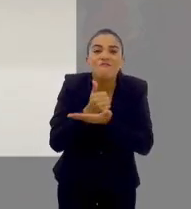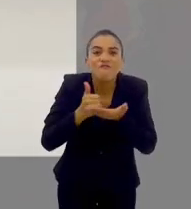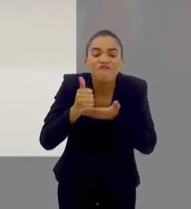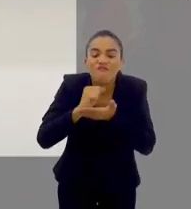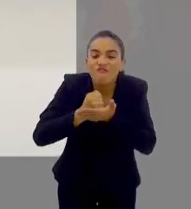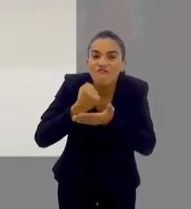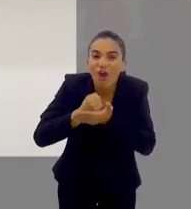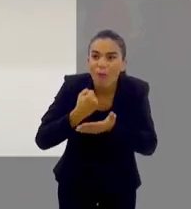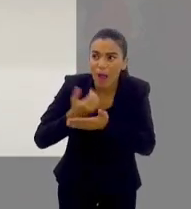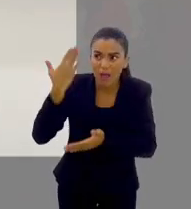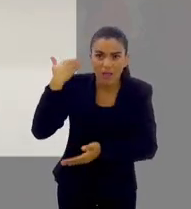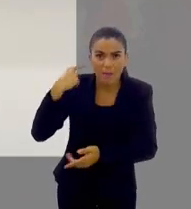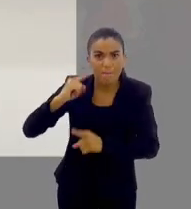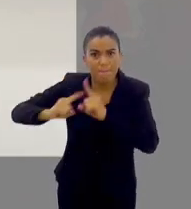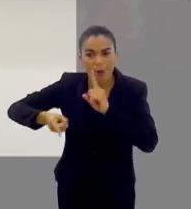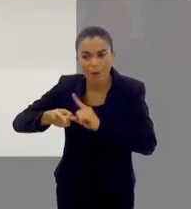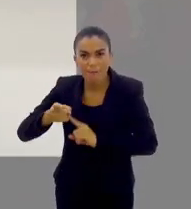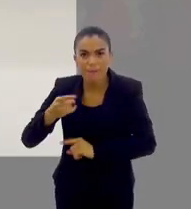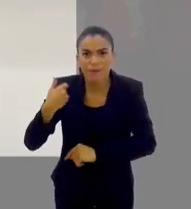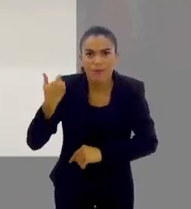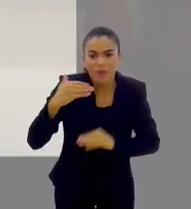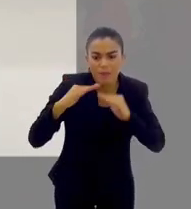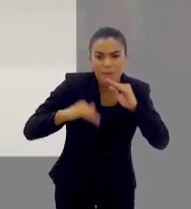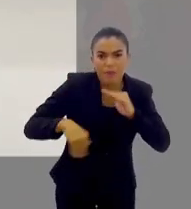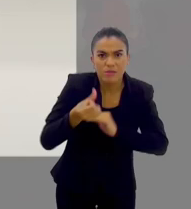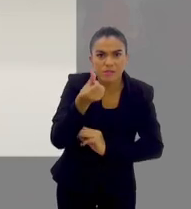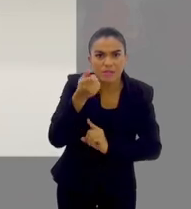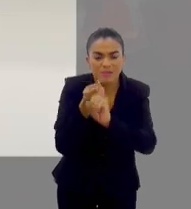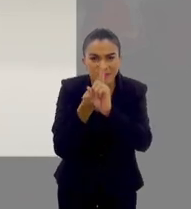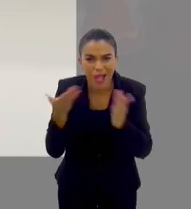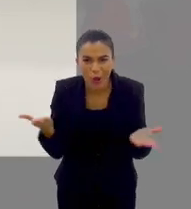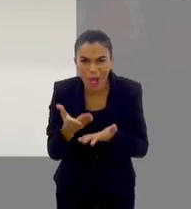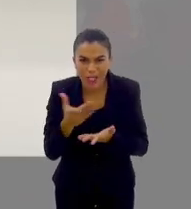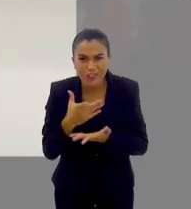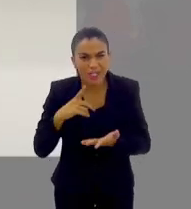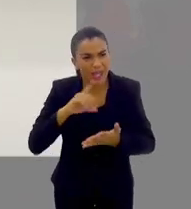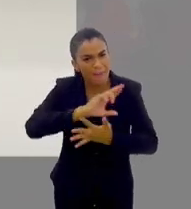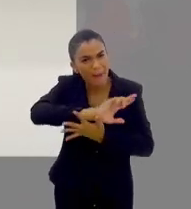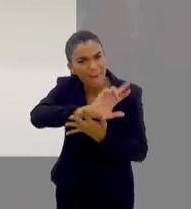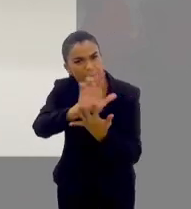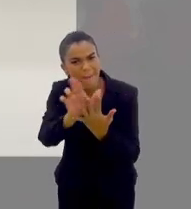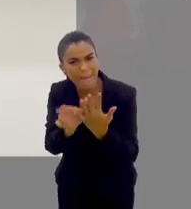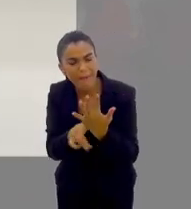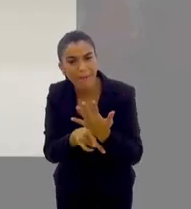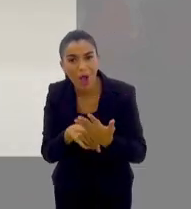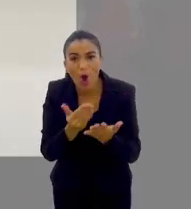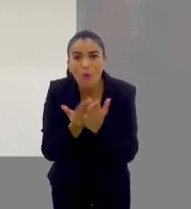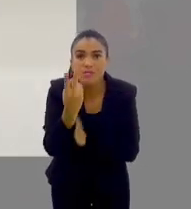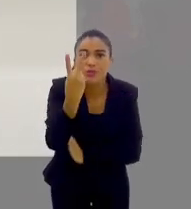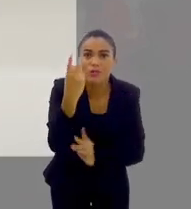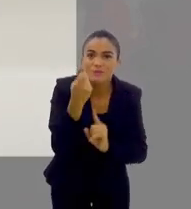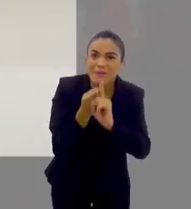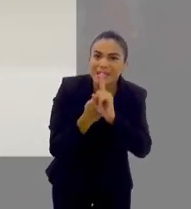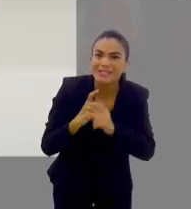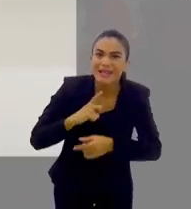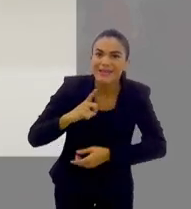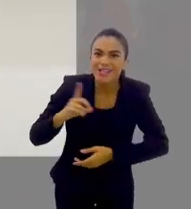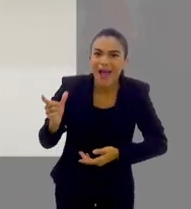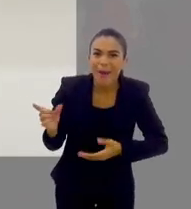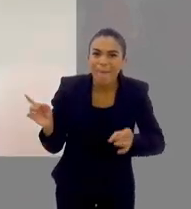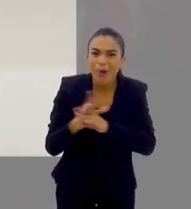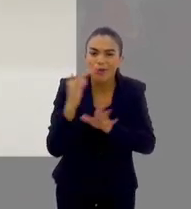bebê tem, antigamente era proibido usar menor de 6 meses, hoje já temos versões menores de 6 meses de idade a partir de 2 meses,